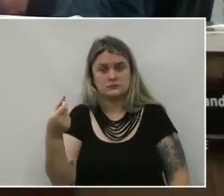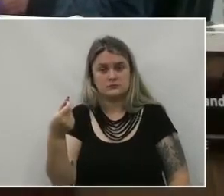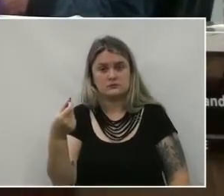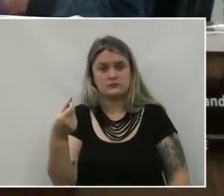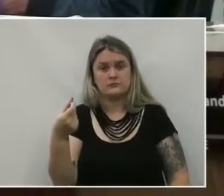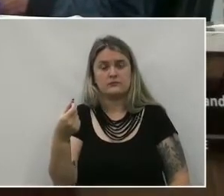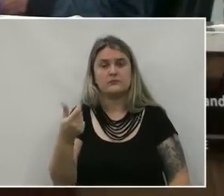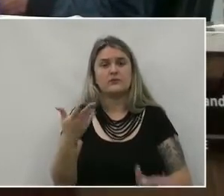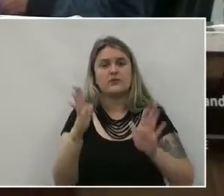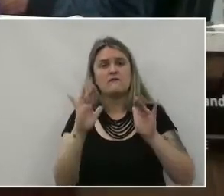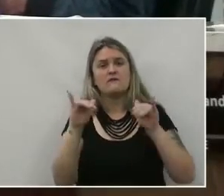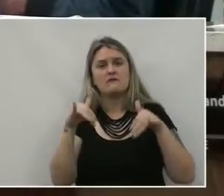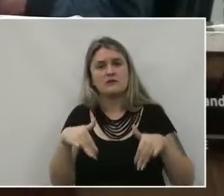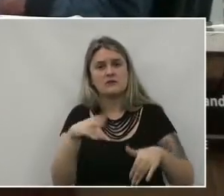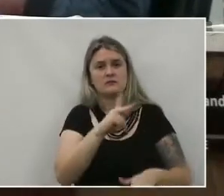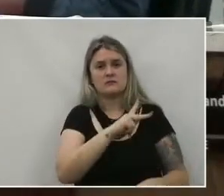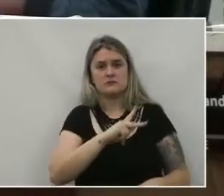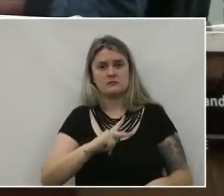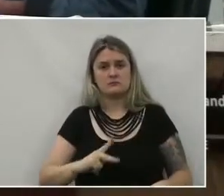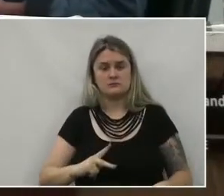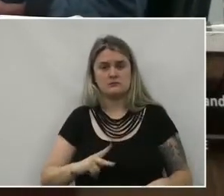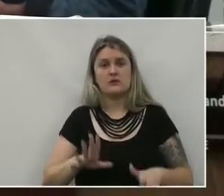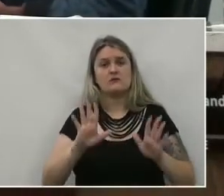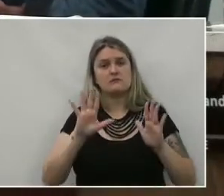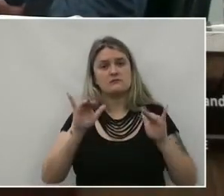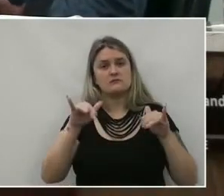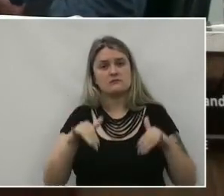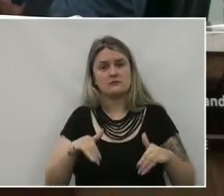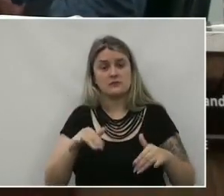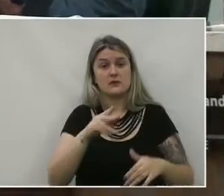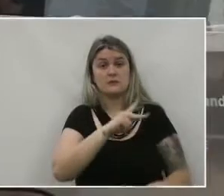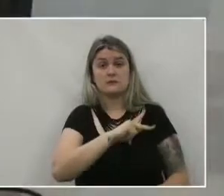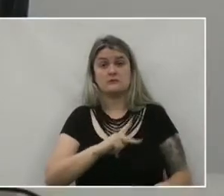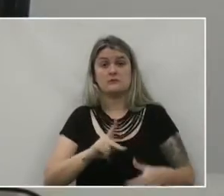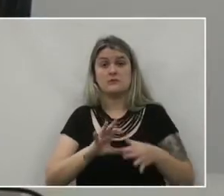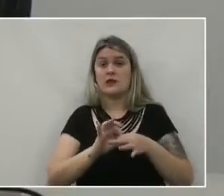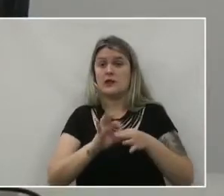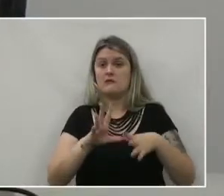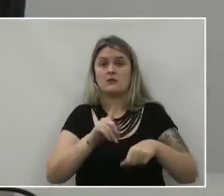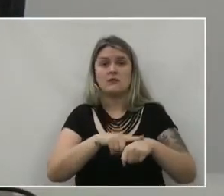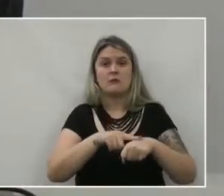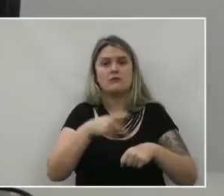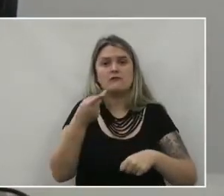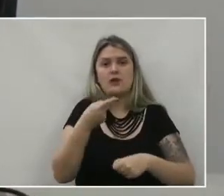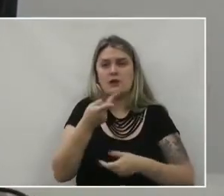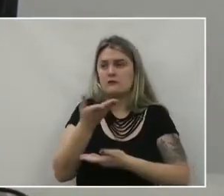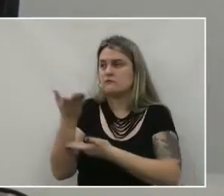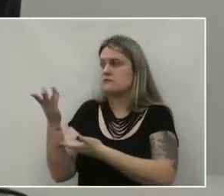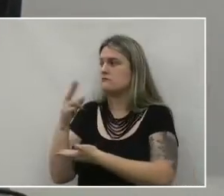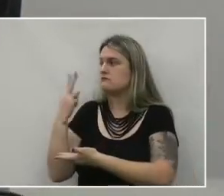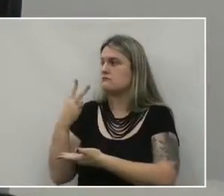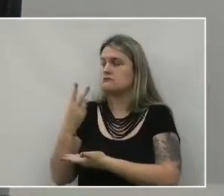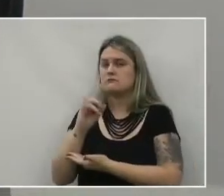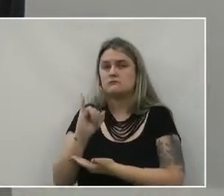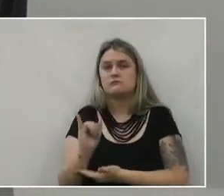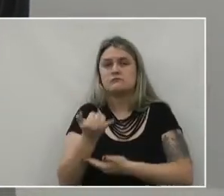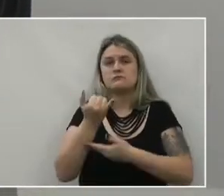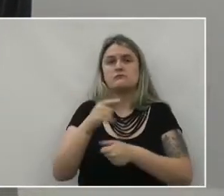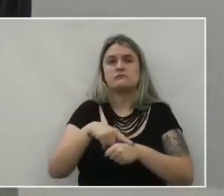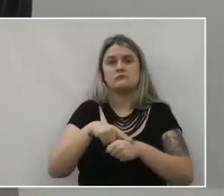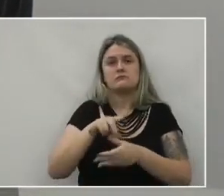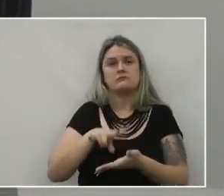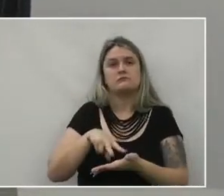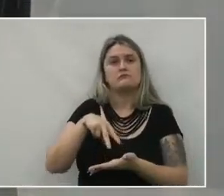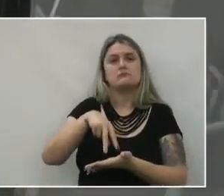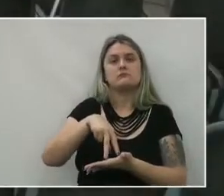Vim da ordem do dia, senhor presidente Vim da ordem do dia, essa presidência desse a livre a palavra Aos senhores vereadores e vereadoras que